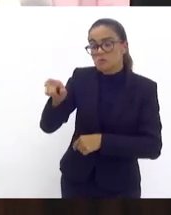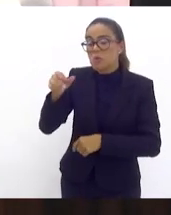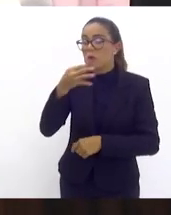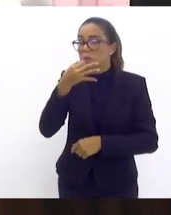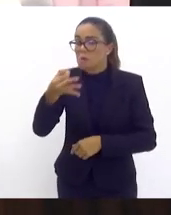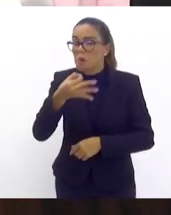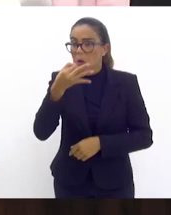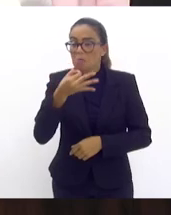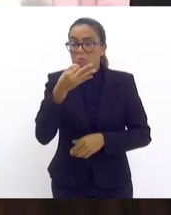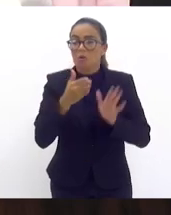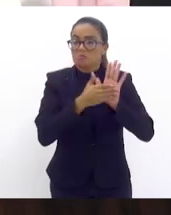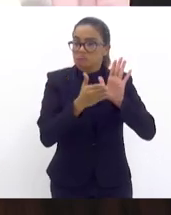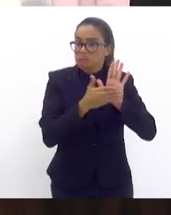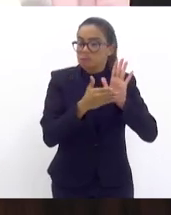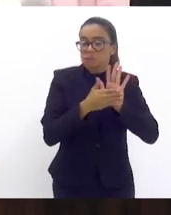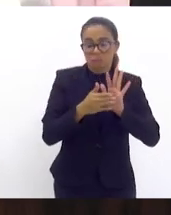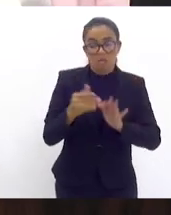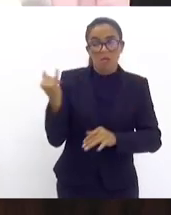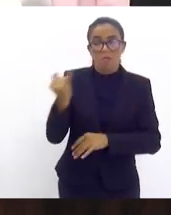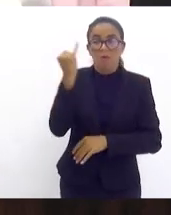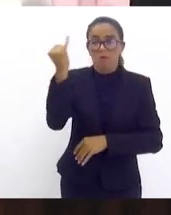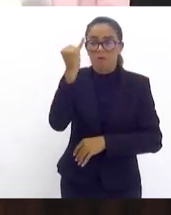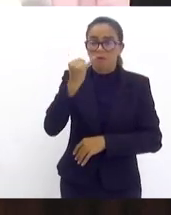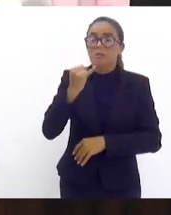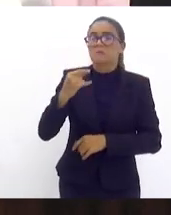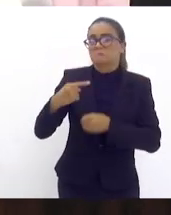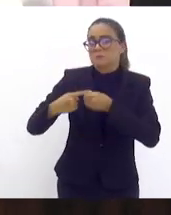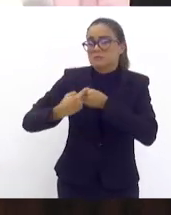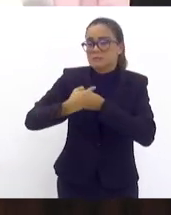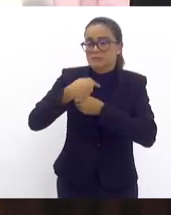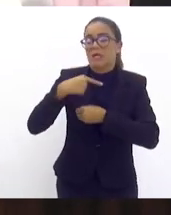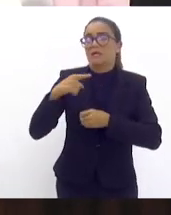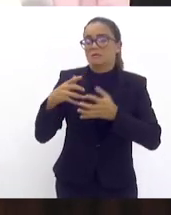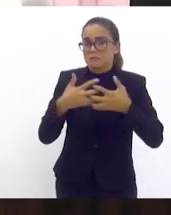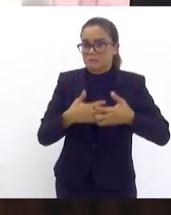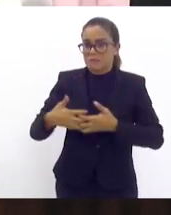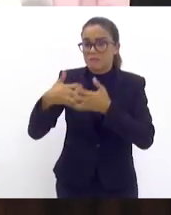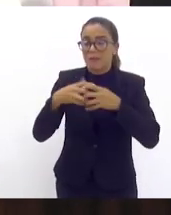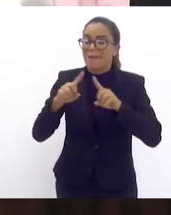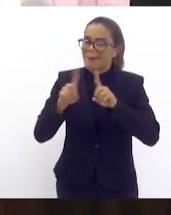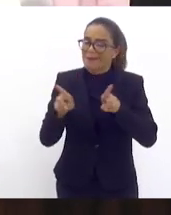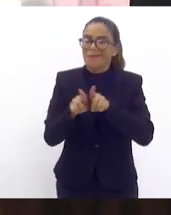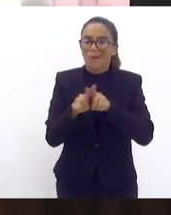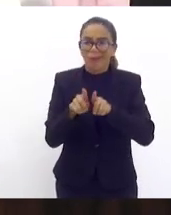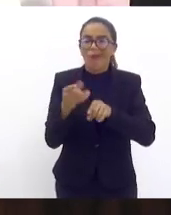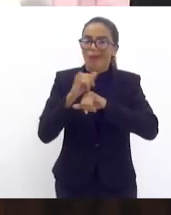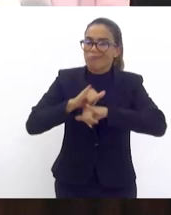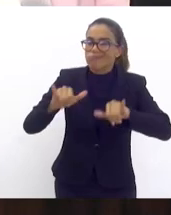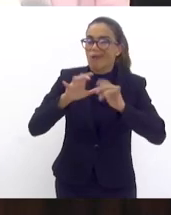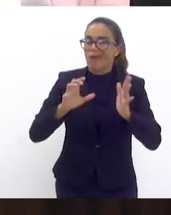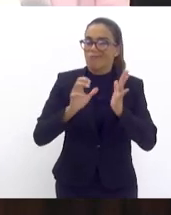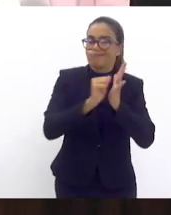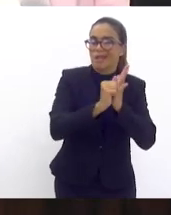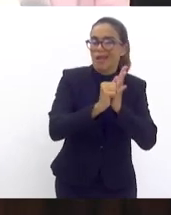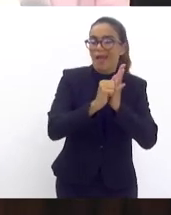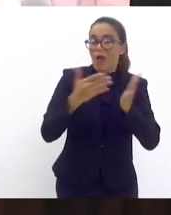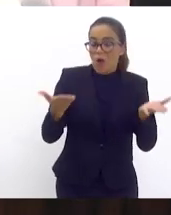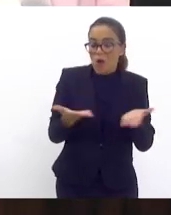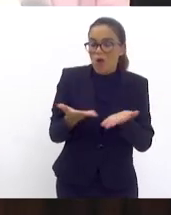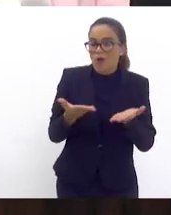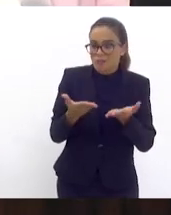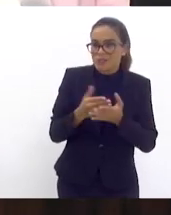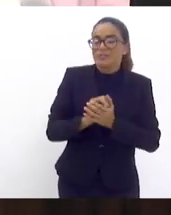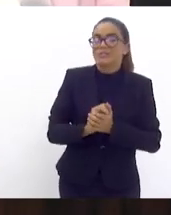extremamente importante para a cidade de Petrópolis mas queria também deixar aqui registrado e friser isso na data do